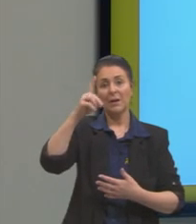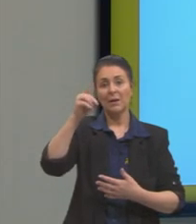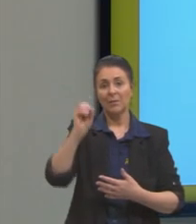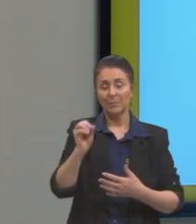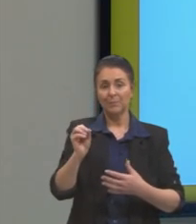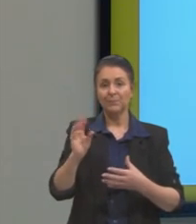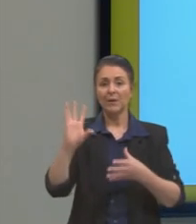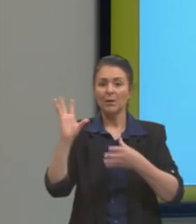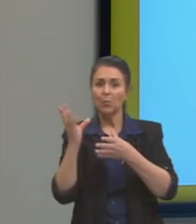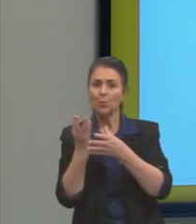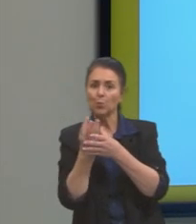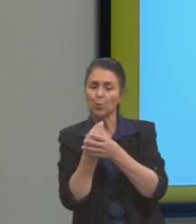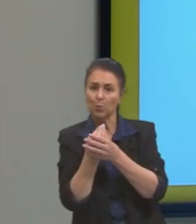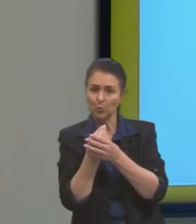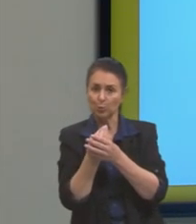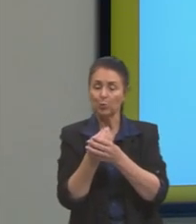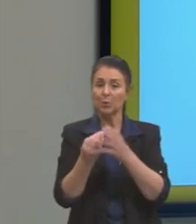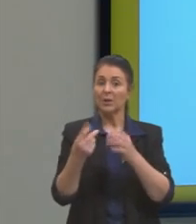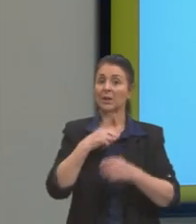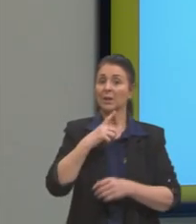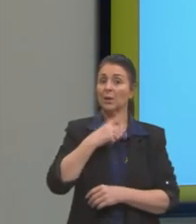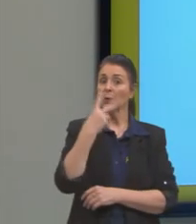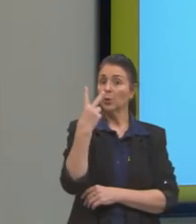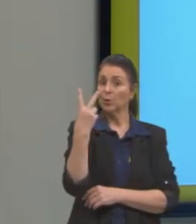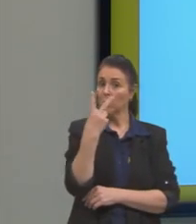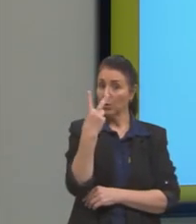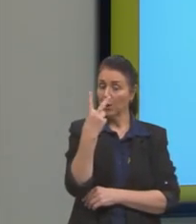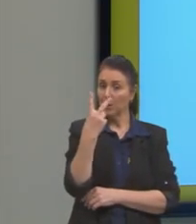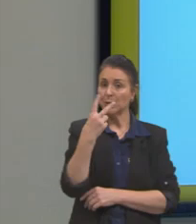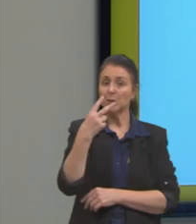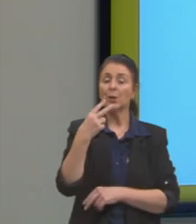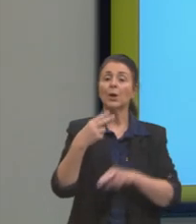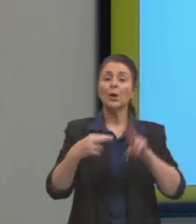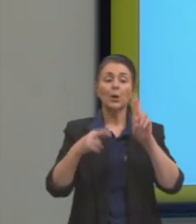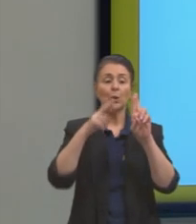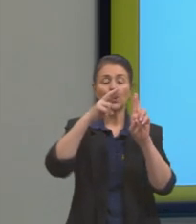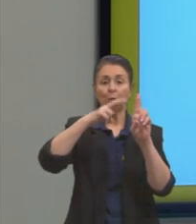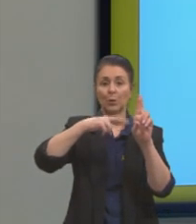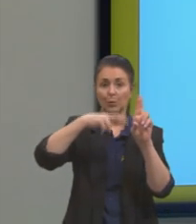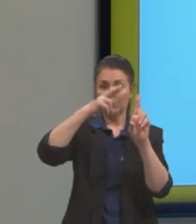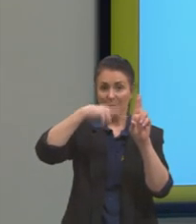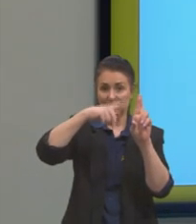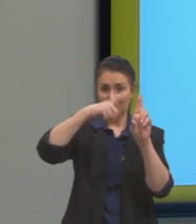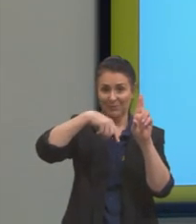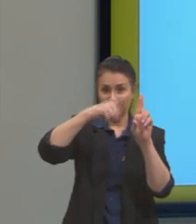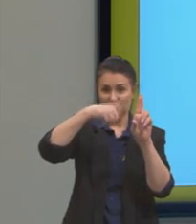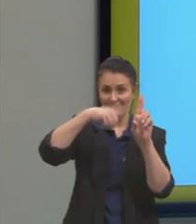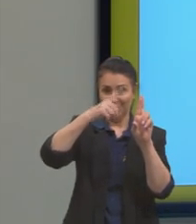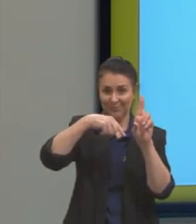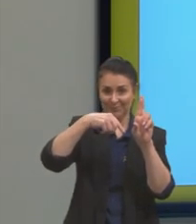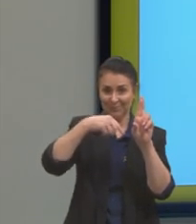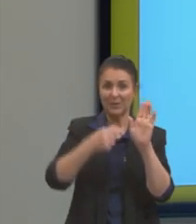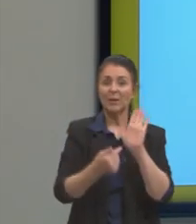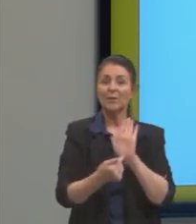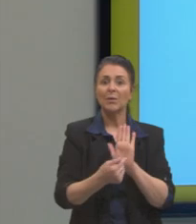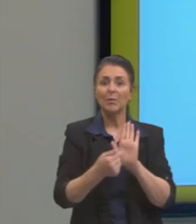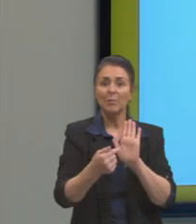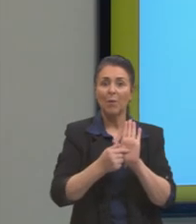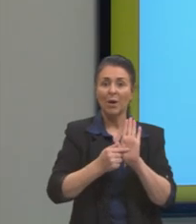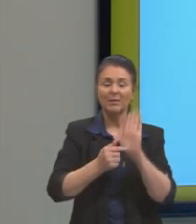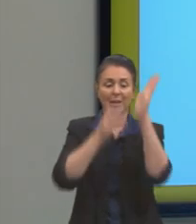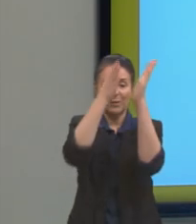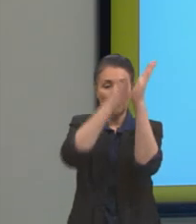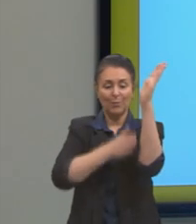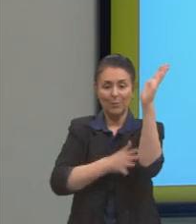conjunto formado por dois números reais, usado para determinar a localização de pontos no plano cartesiano.